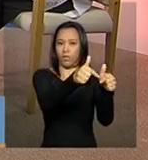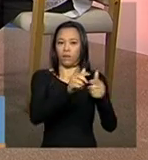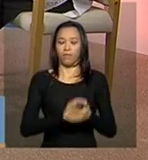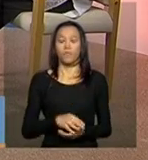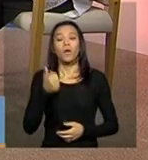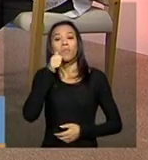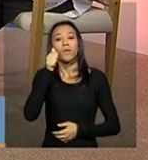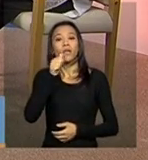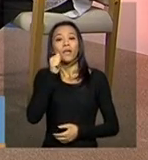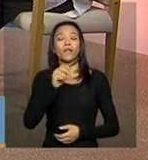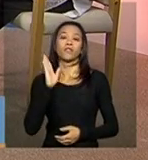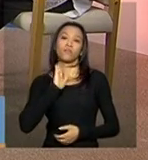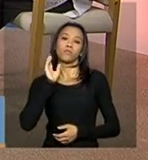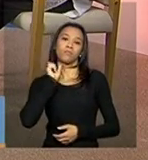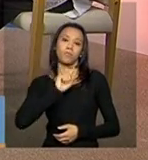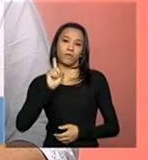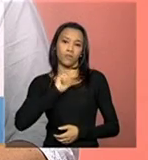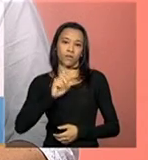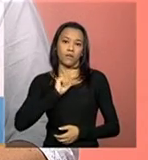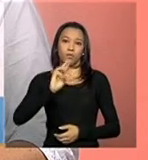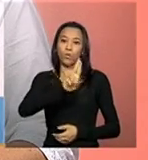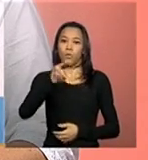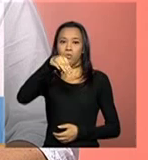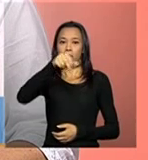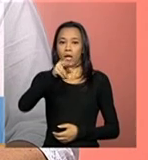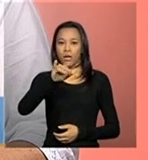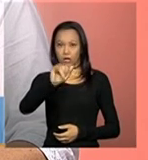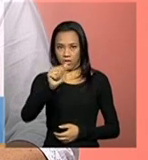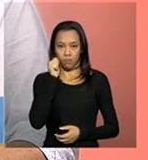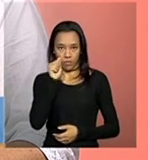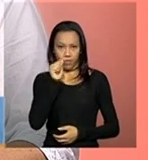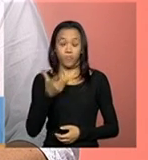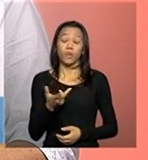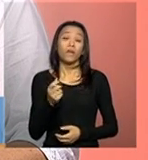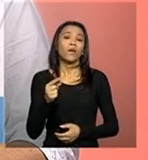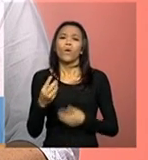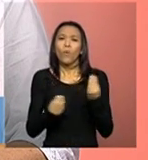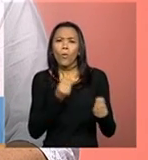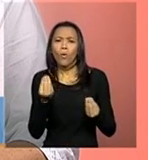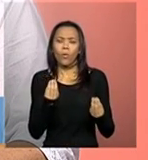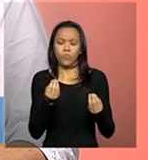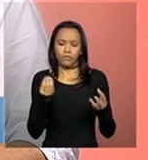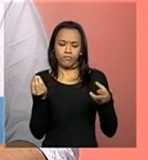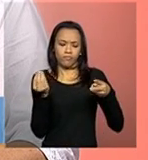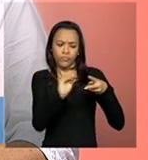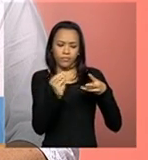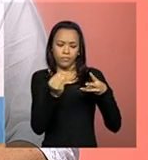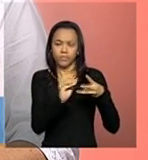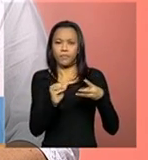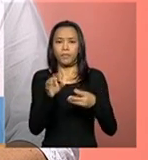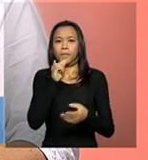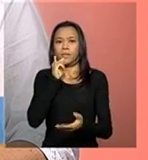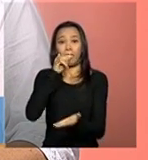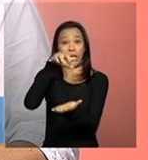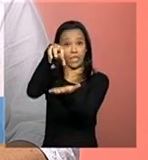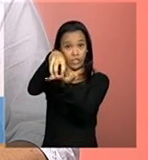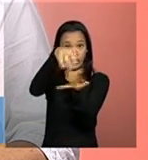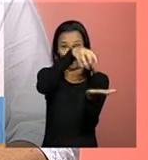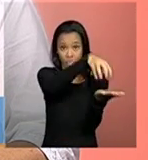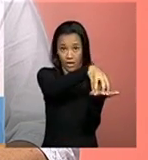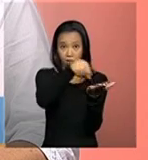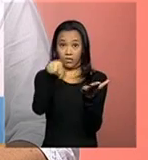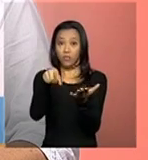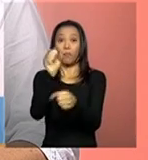Horizonte pergunta como excluir serviços cadastrados errados, entidades que não estão em funcionamento, entidades ou